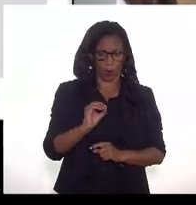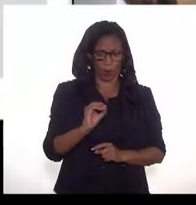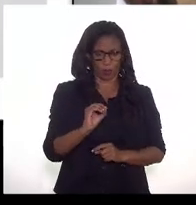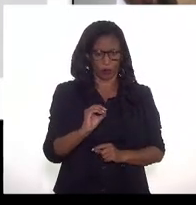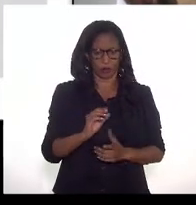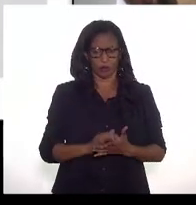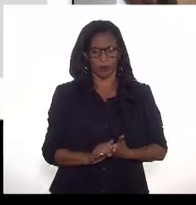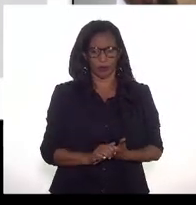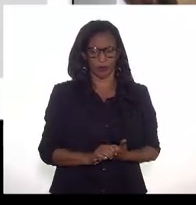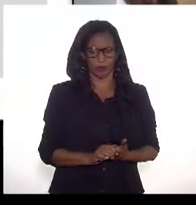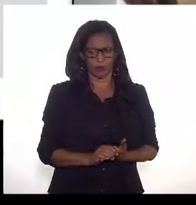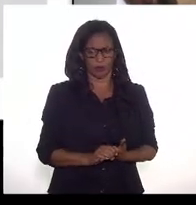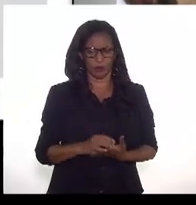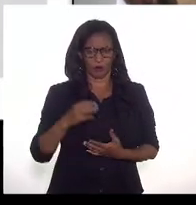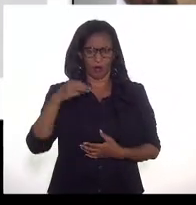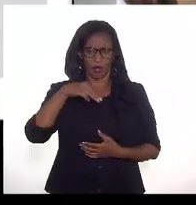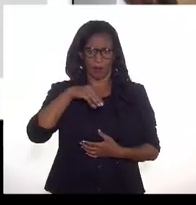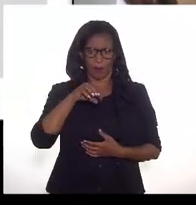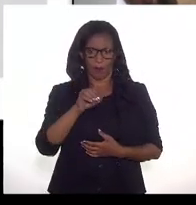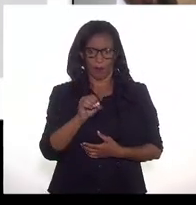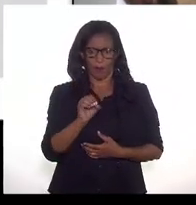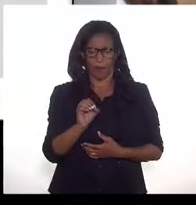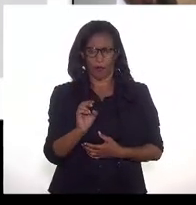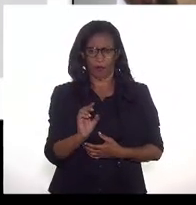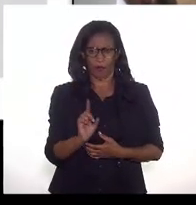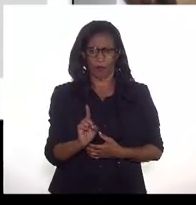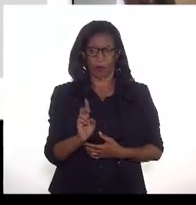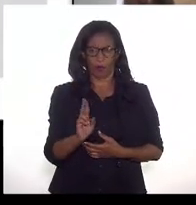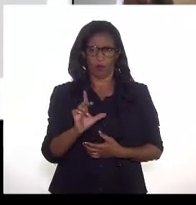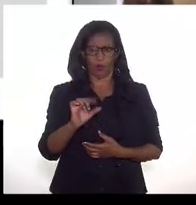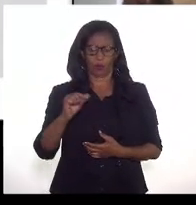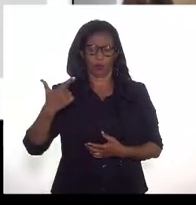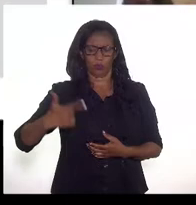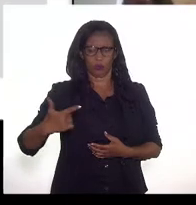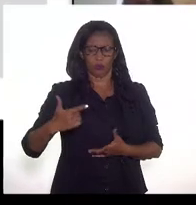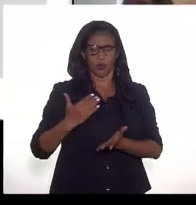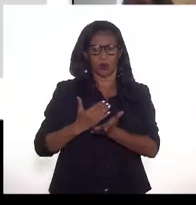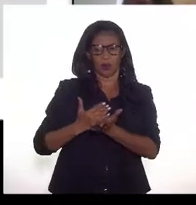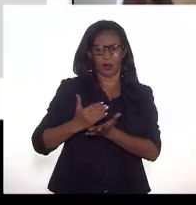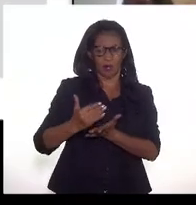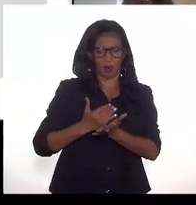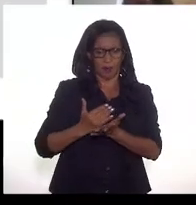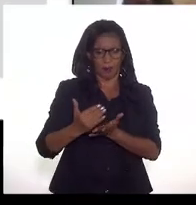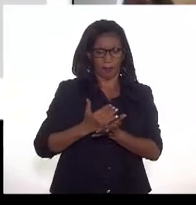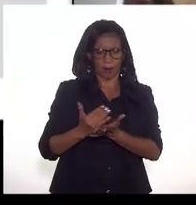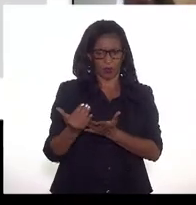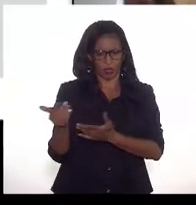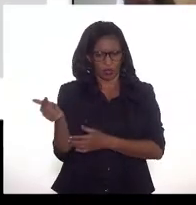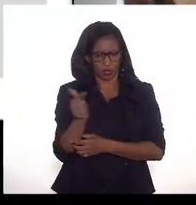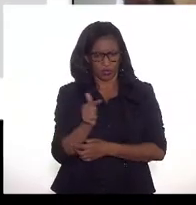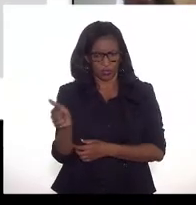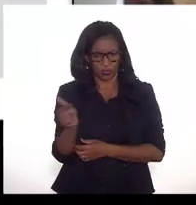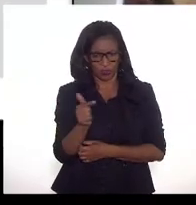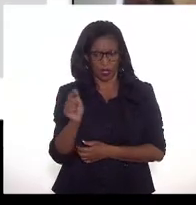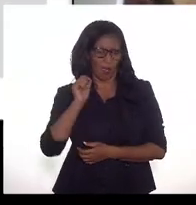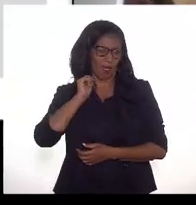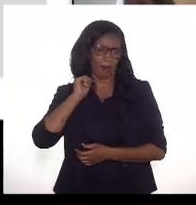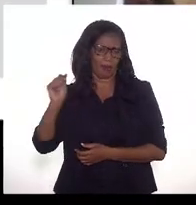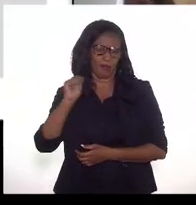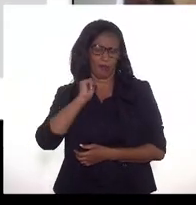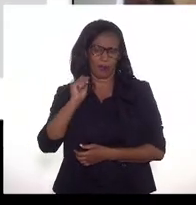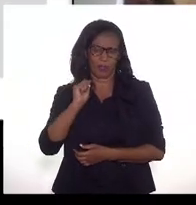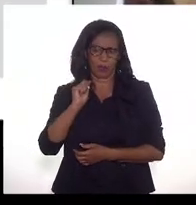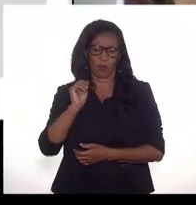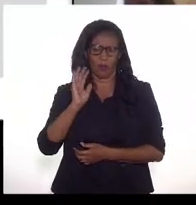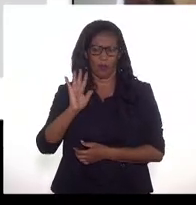aqui no slide, é o módulo 2, ele tem a partida prevista para abril de 22, mas a operação comercial